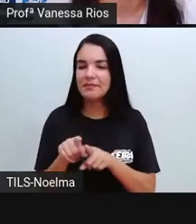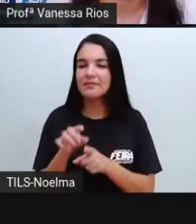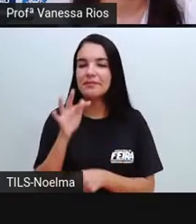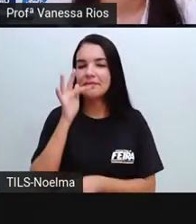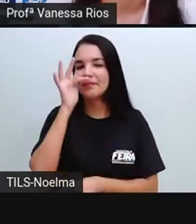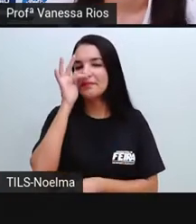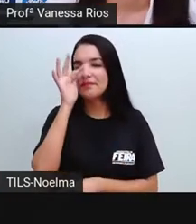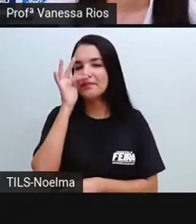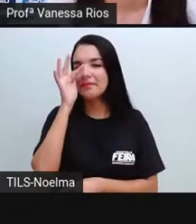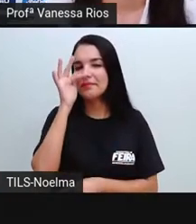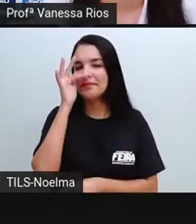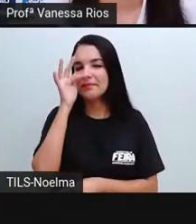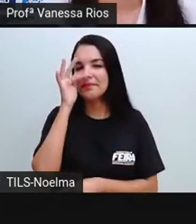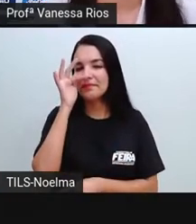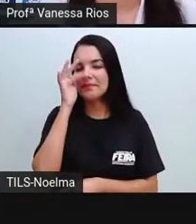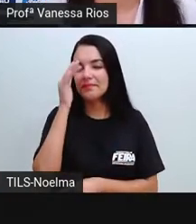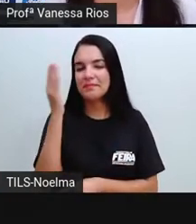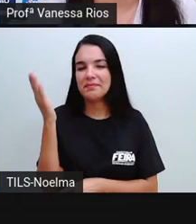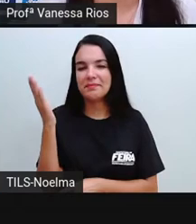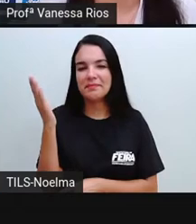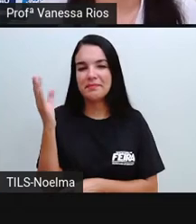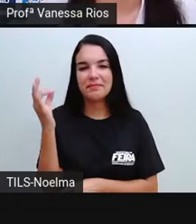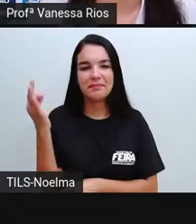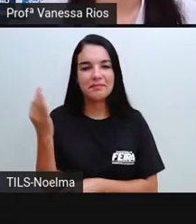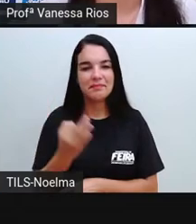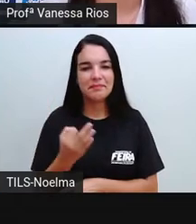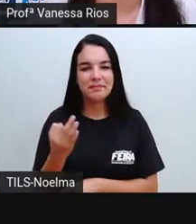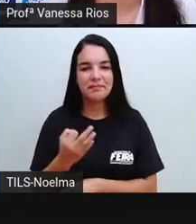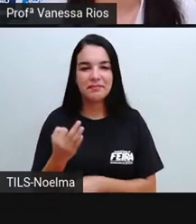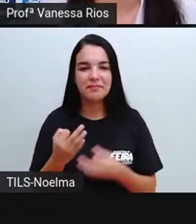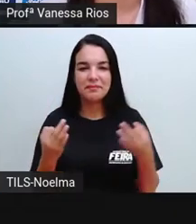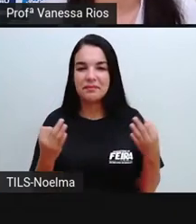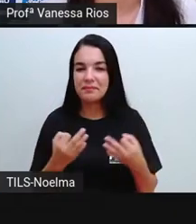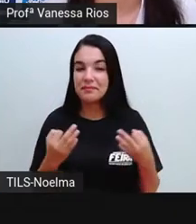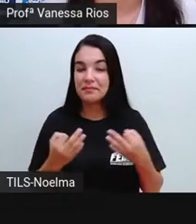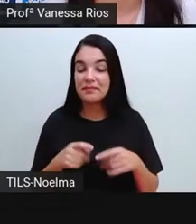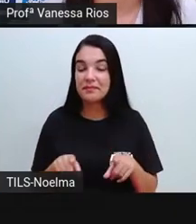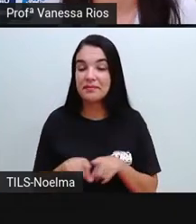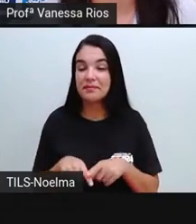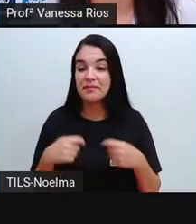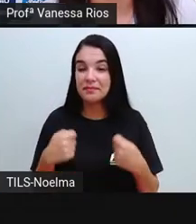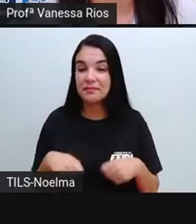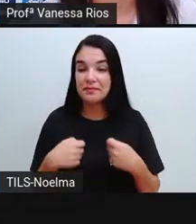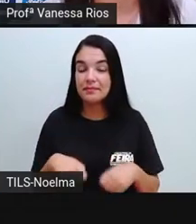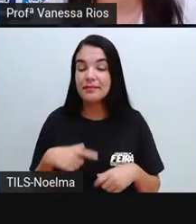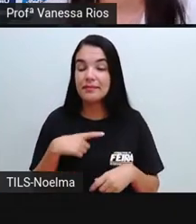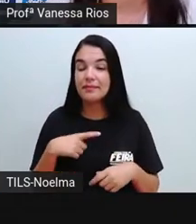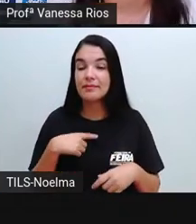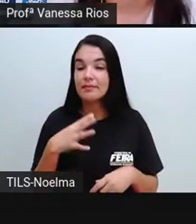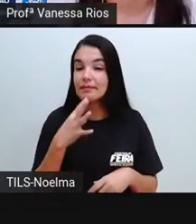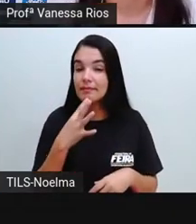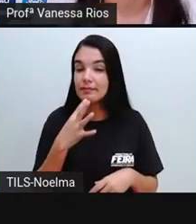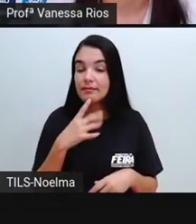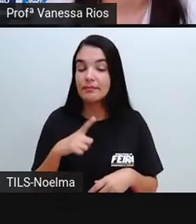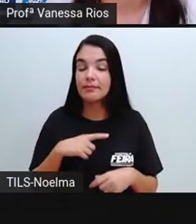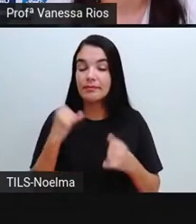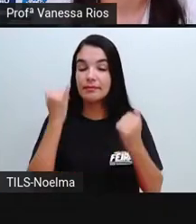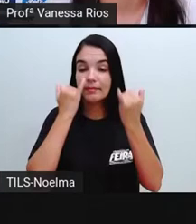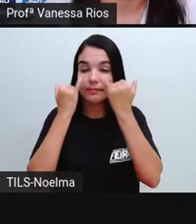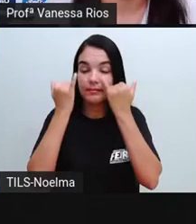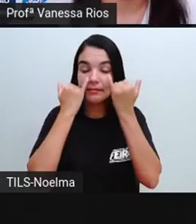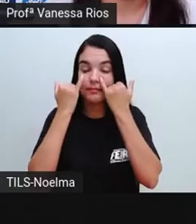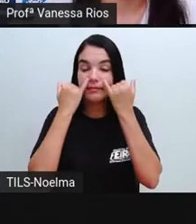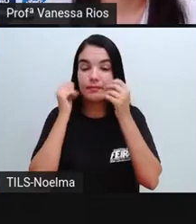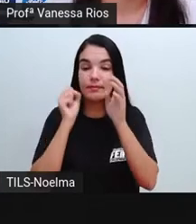outros fins. E a gente também percebe, né? A necessidade de ter conhecimento, de ter informação para que a